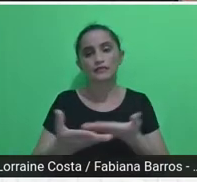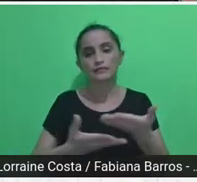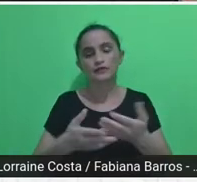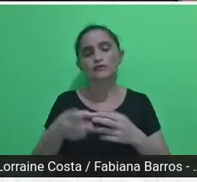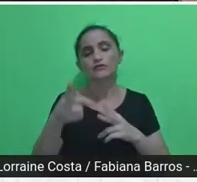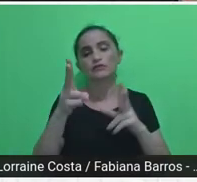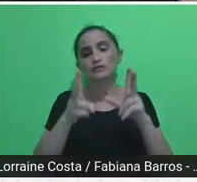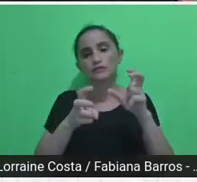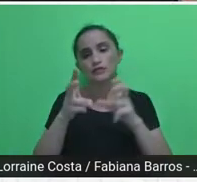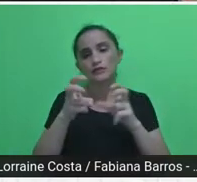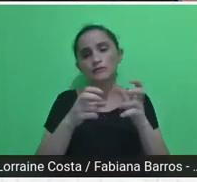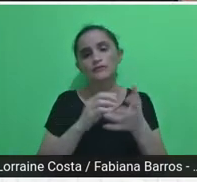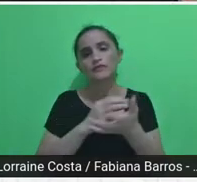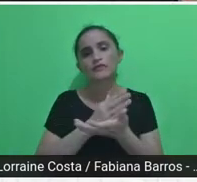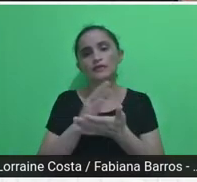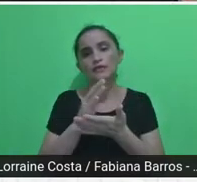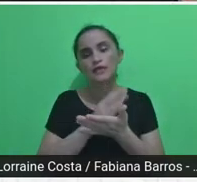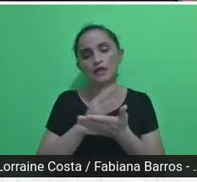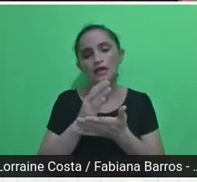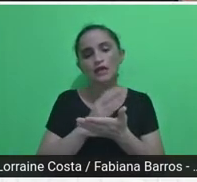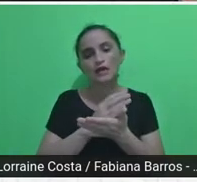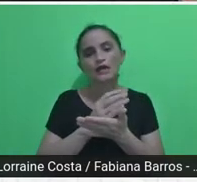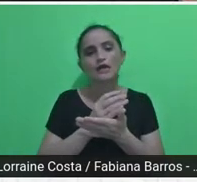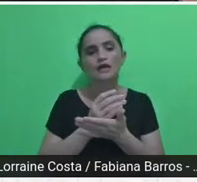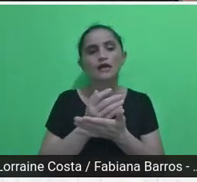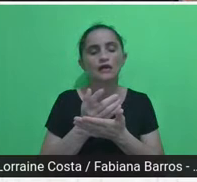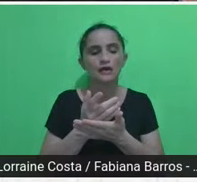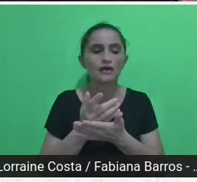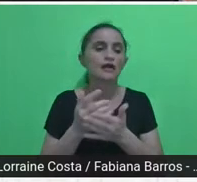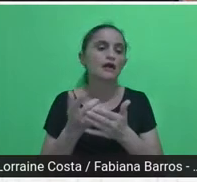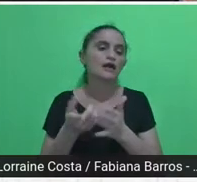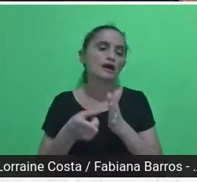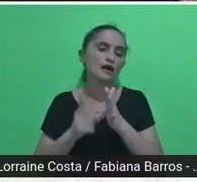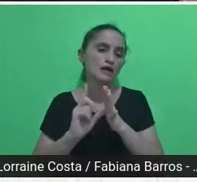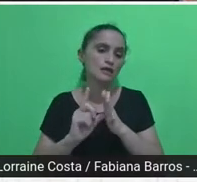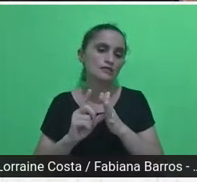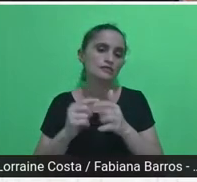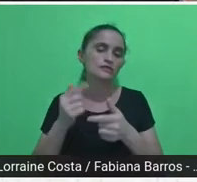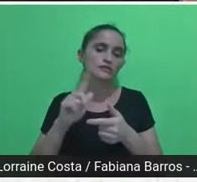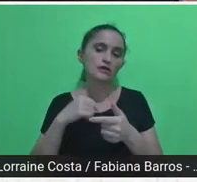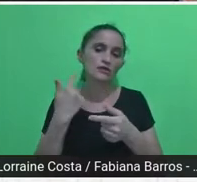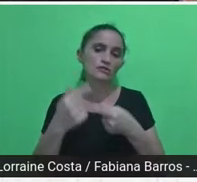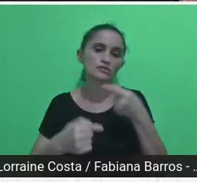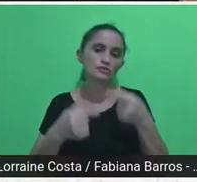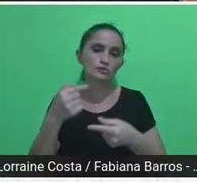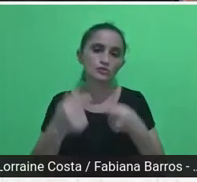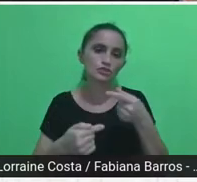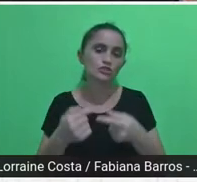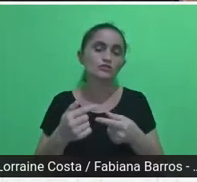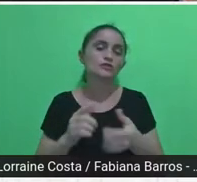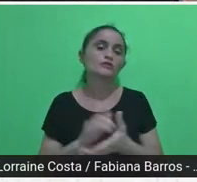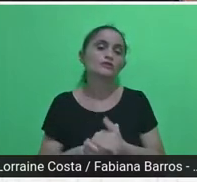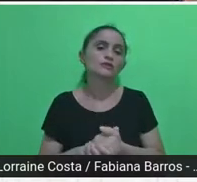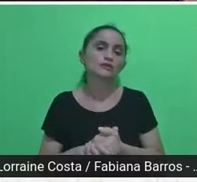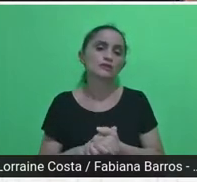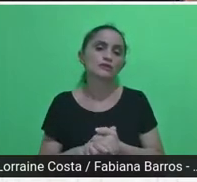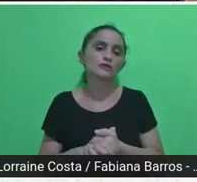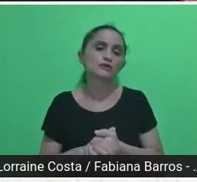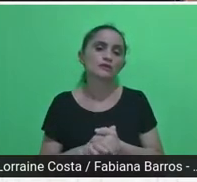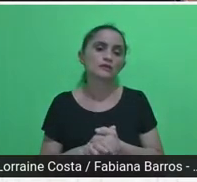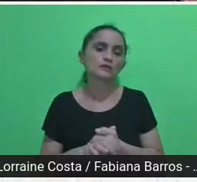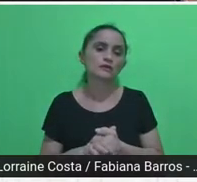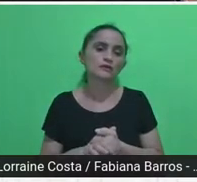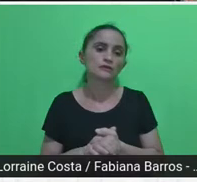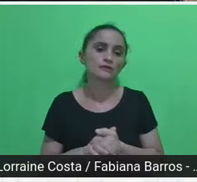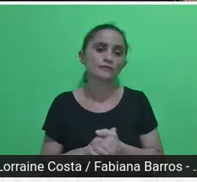discutidos com os alunos, e entre todos eles, entre o grupo. Pode passar, por favor?